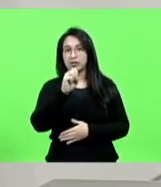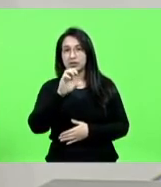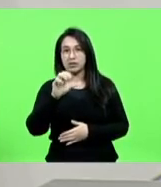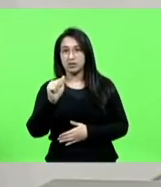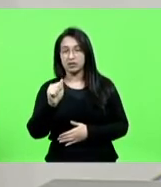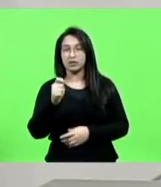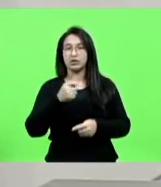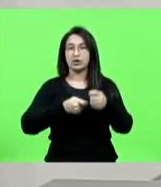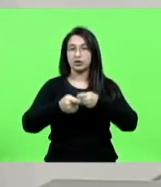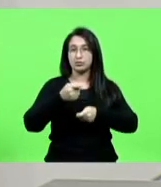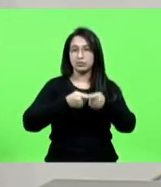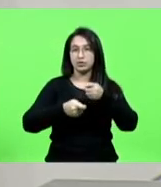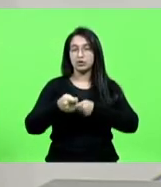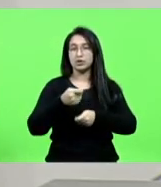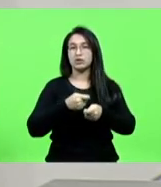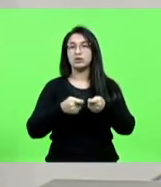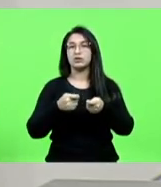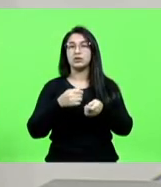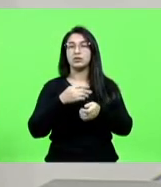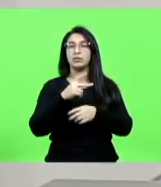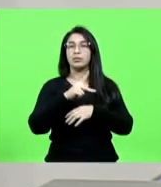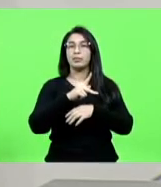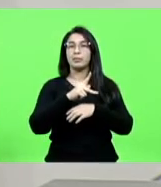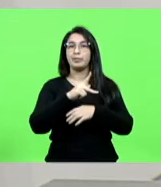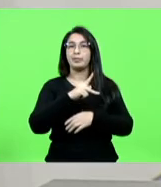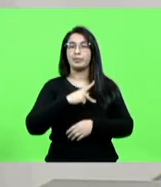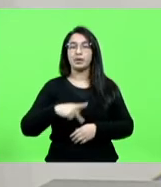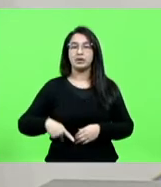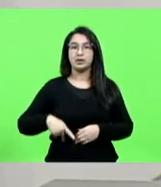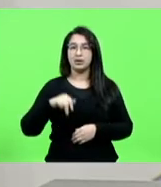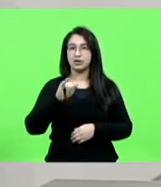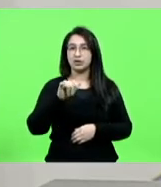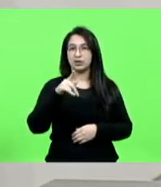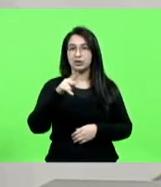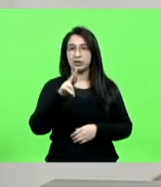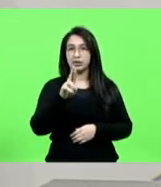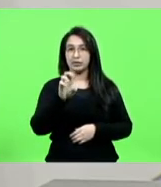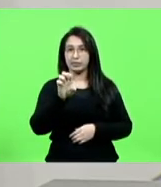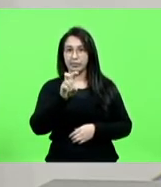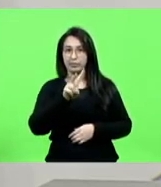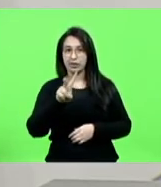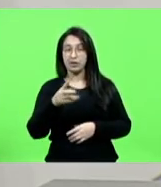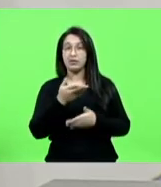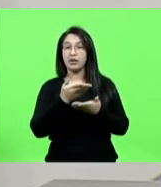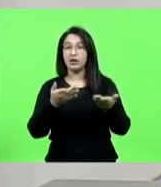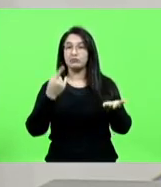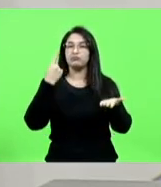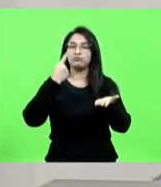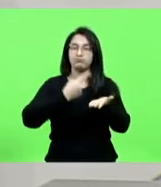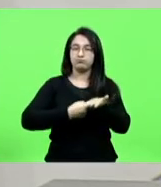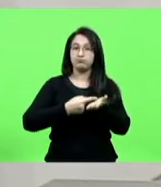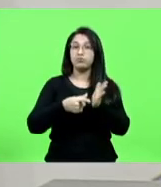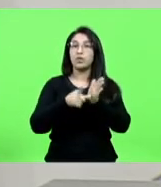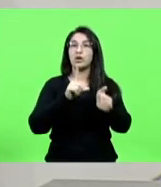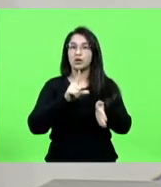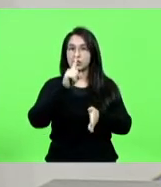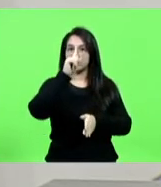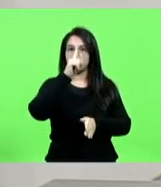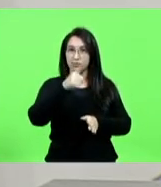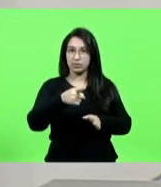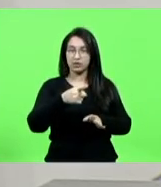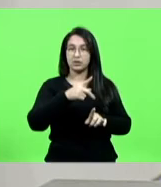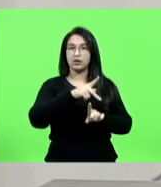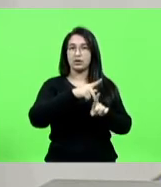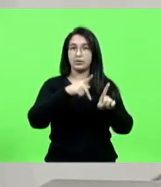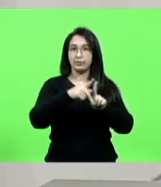ao presidente do Iprev que se comprometeram antes de mandar o projeto conversar